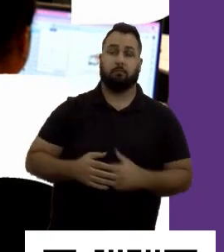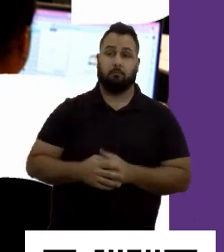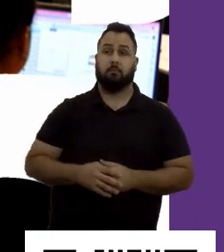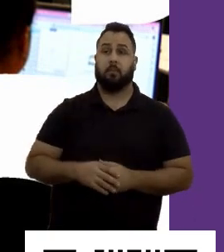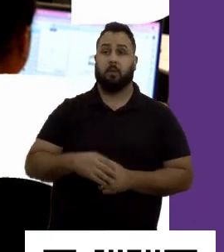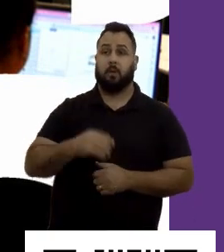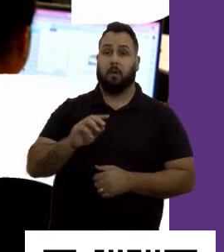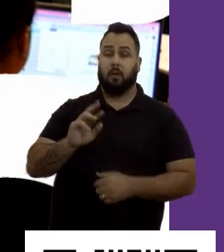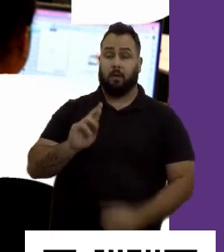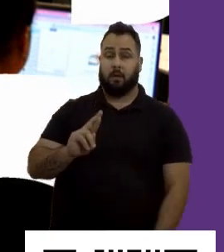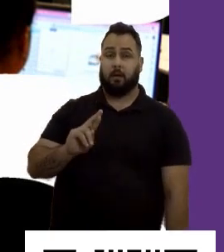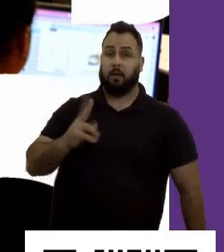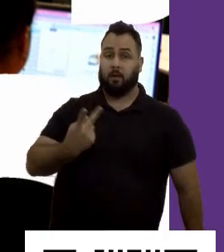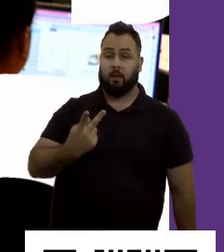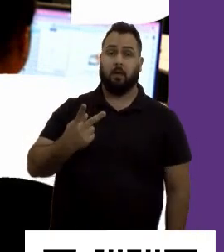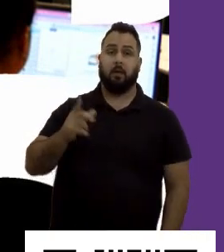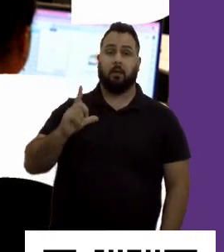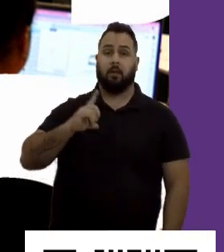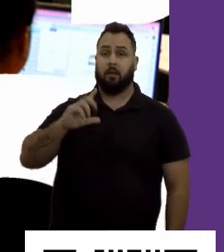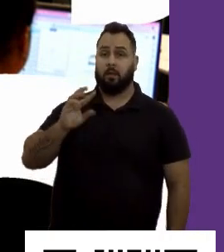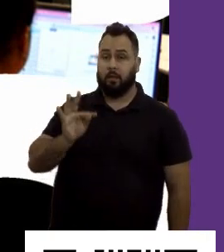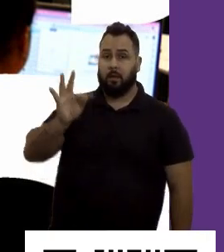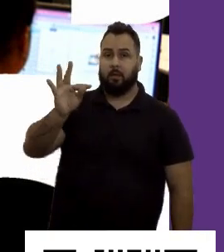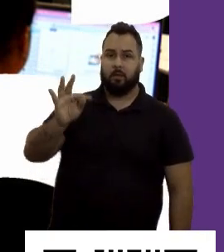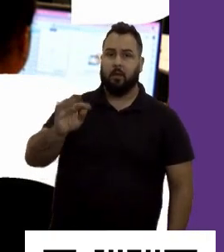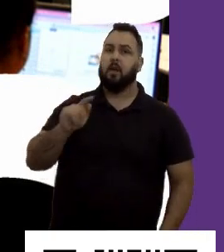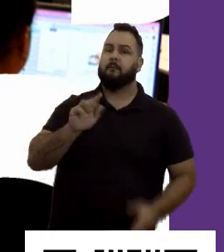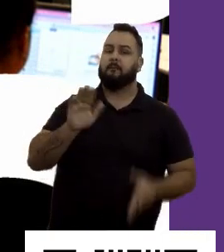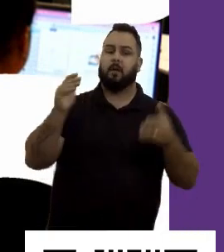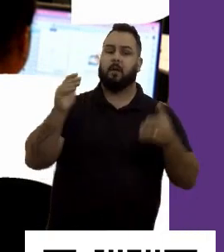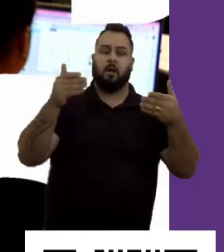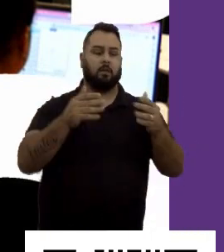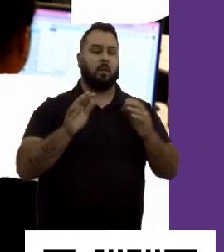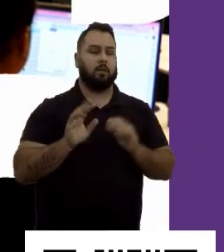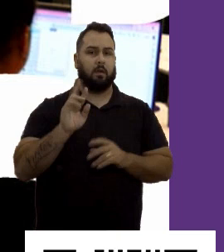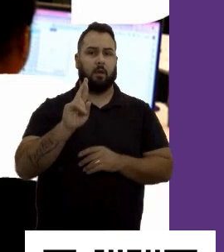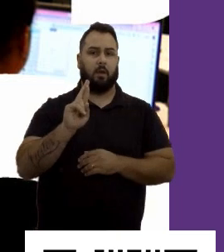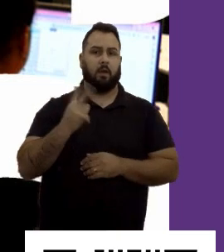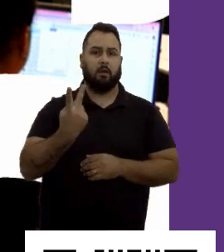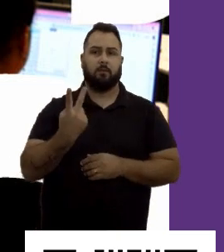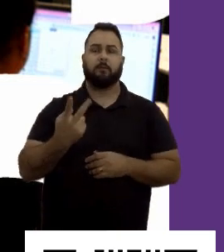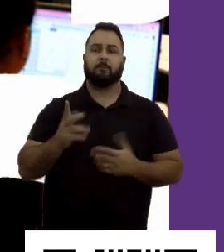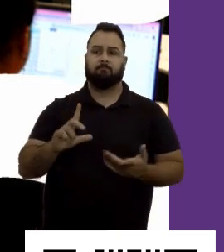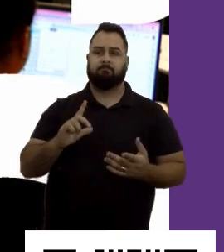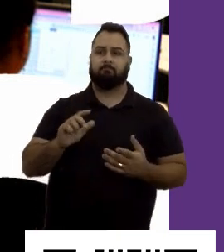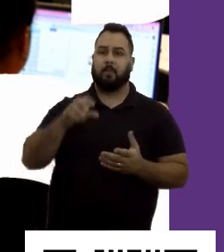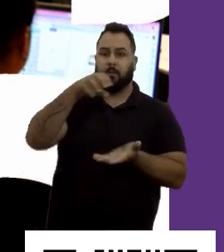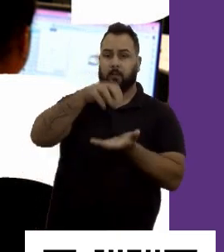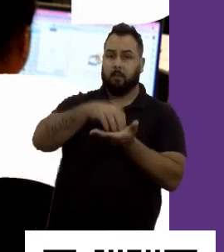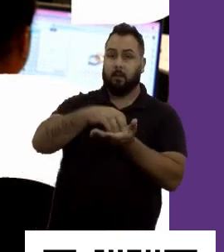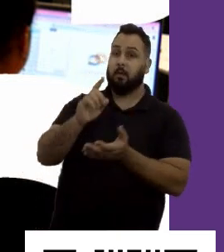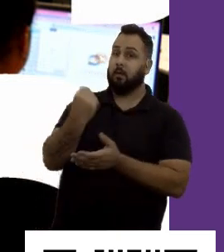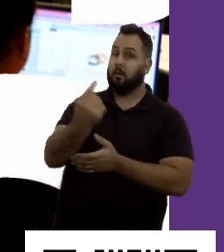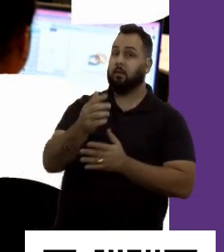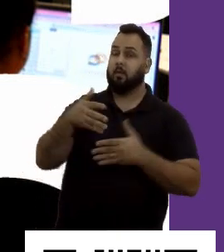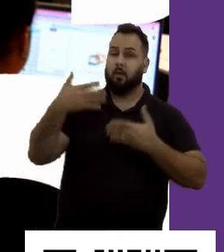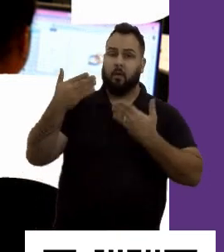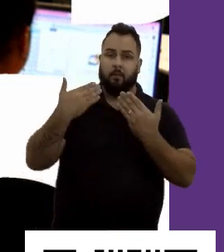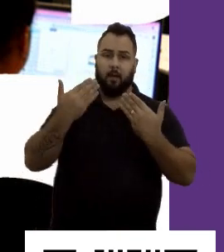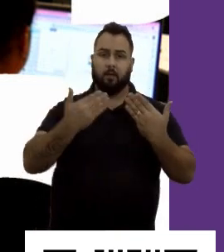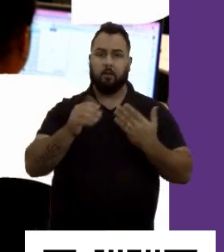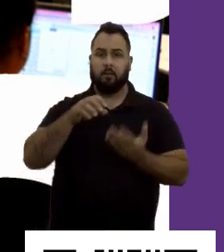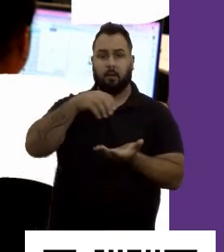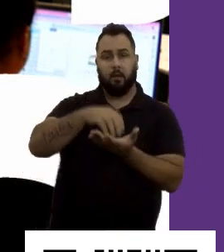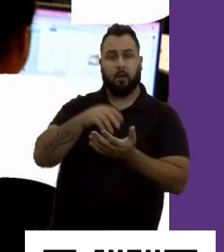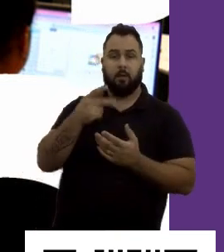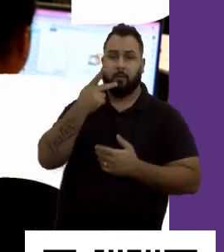de tecnologia voltada para RHs, né? E RHs, logicamente, estão no centro da nossa conversa, do centro da nossa fala,